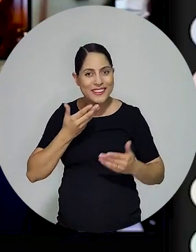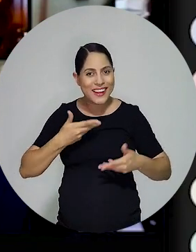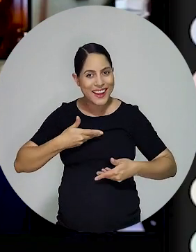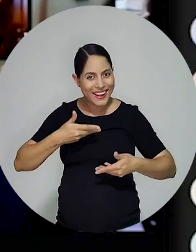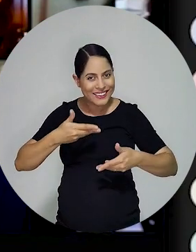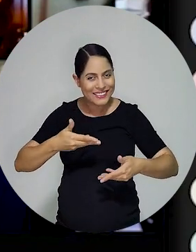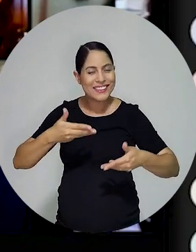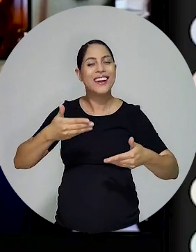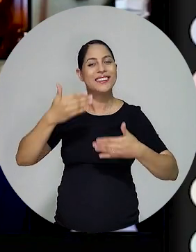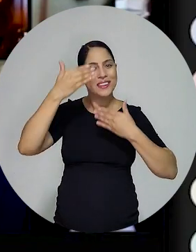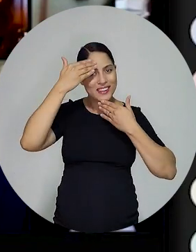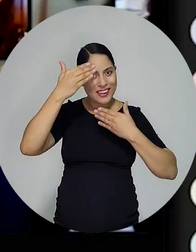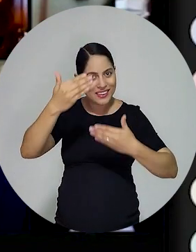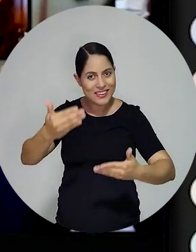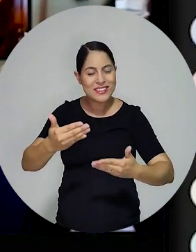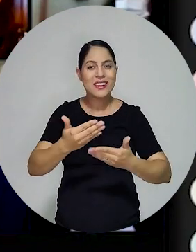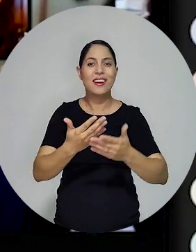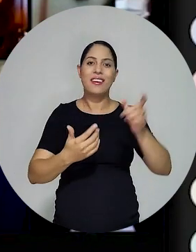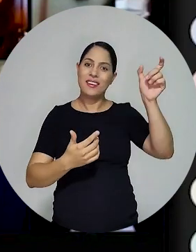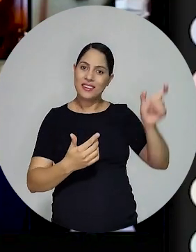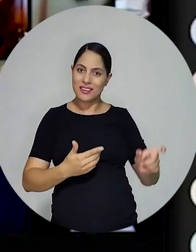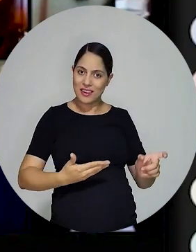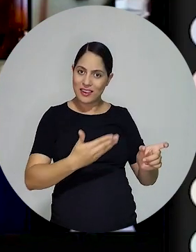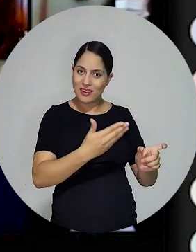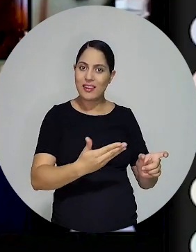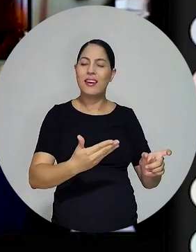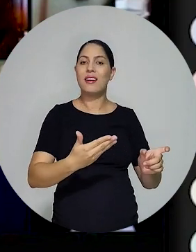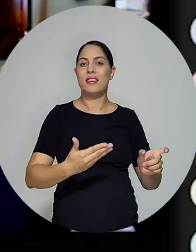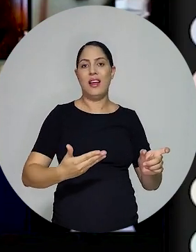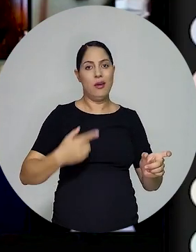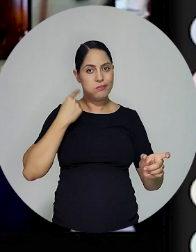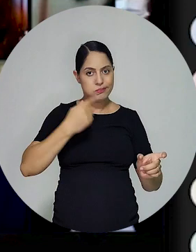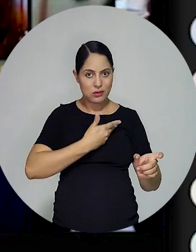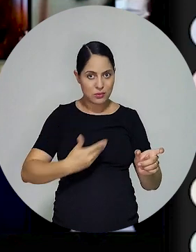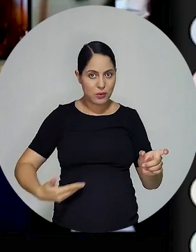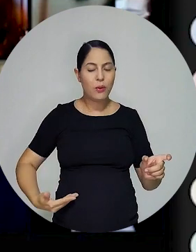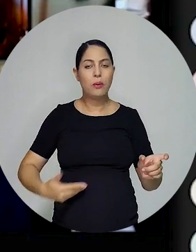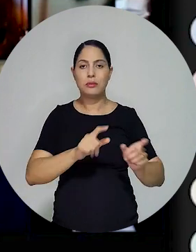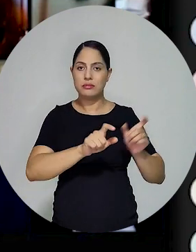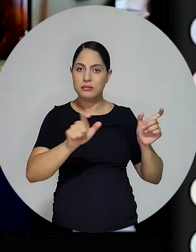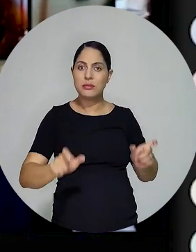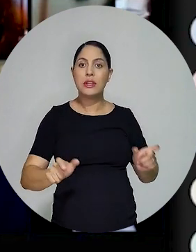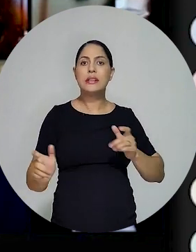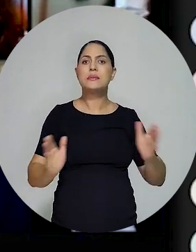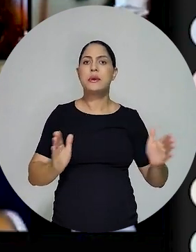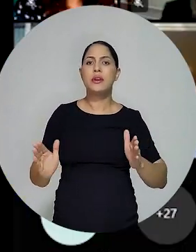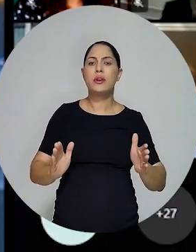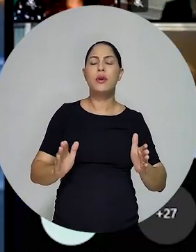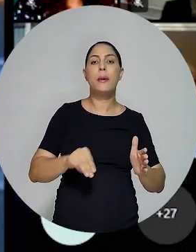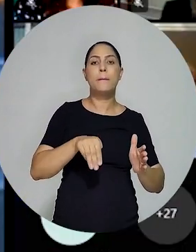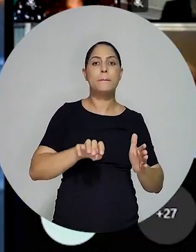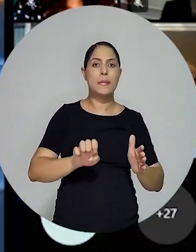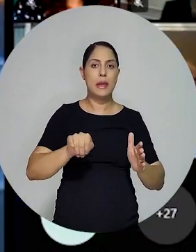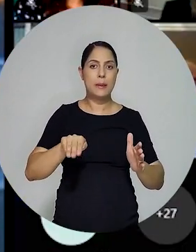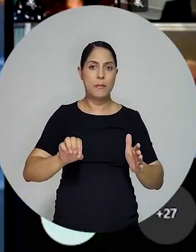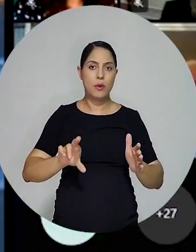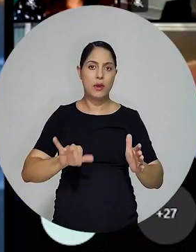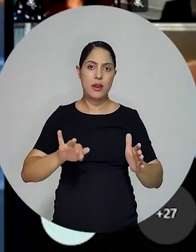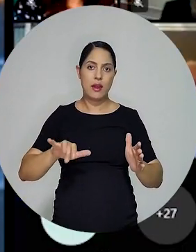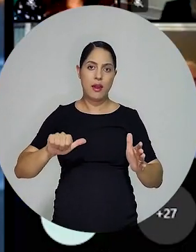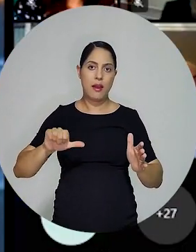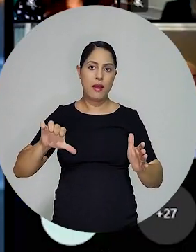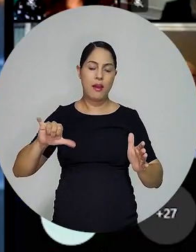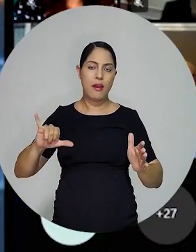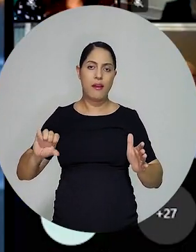de ter sido recebido por V. Exª e por muitos dos senhores emargadores e emargadoras, na fase de distribuição de memoriais. Justificar que não